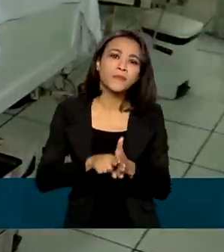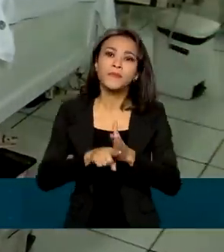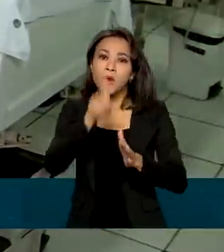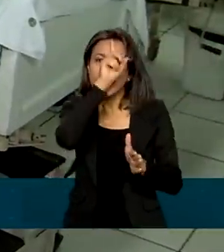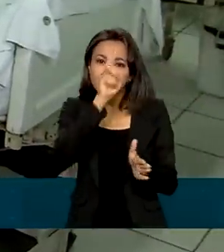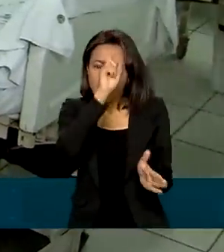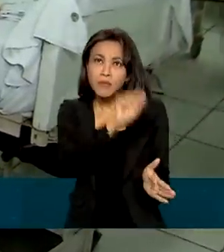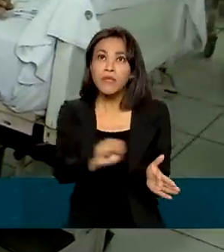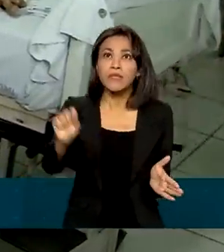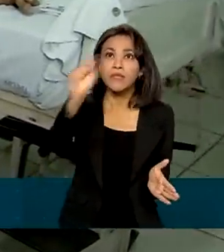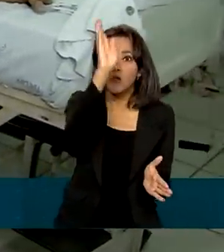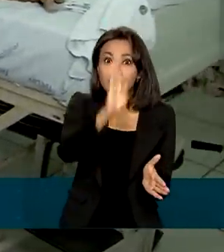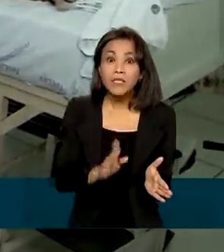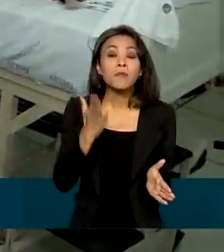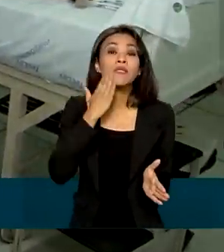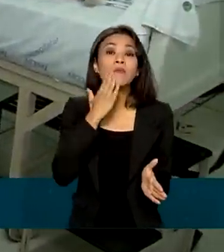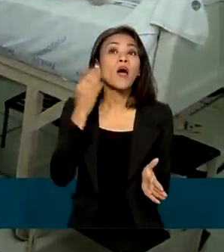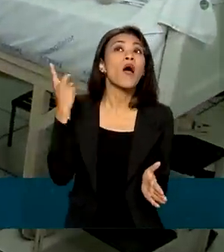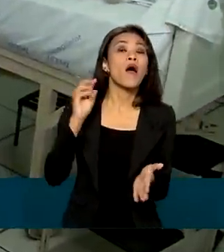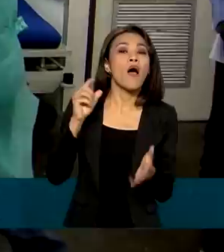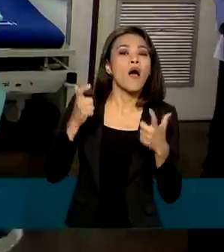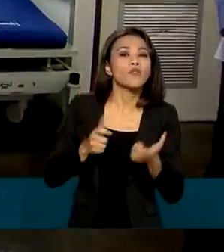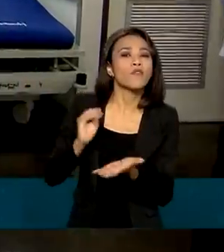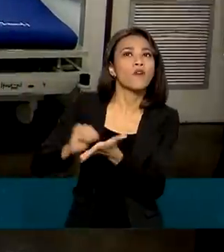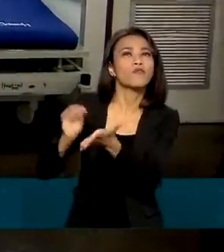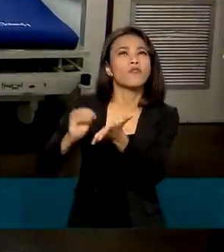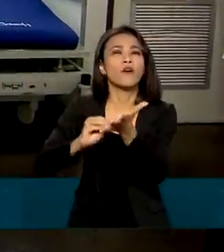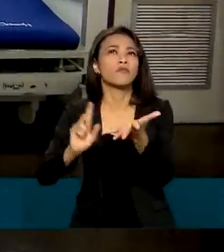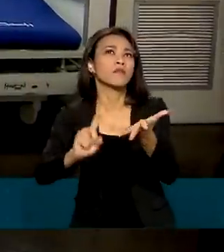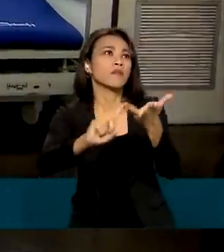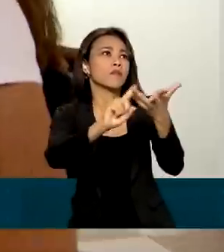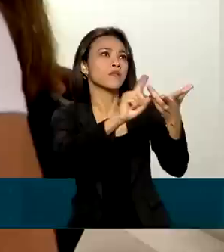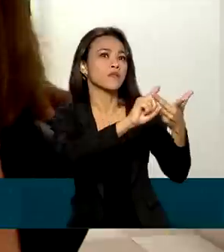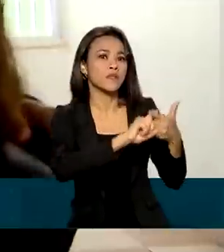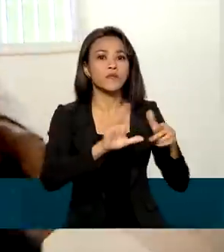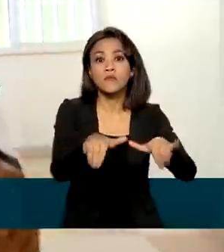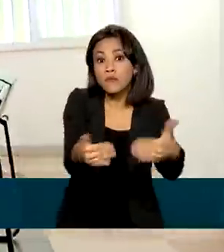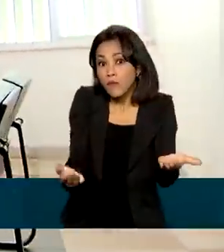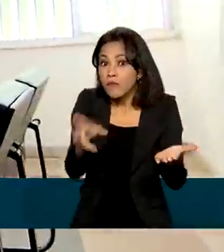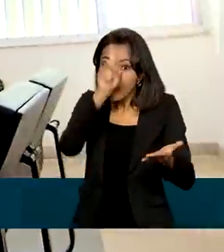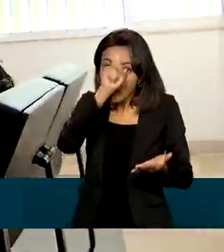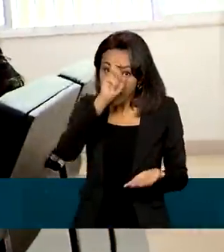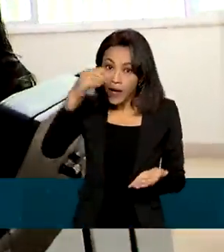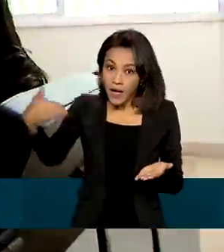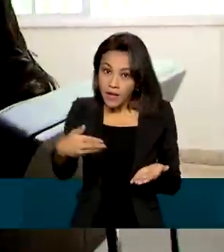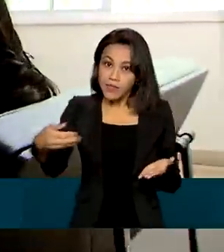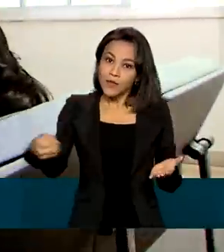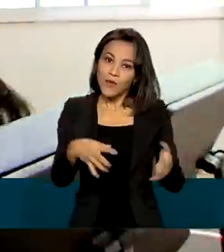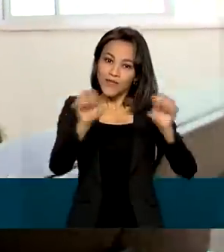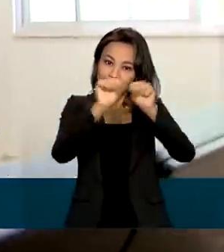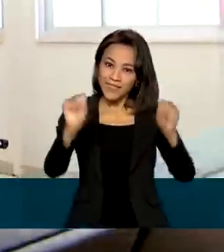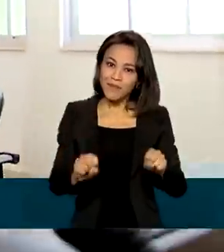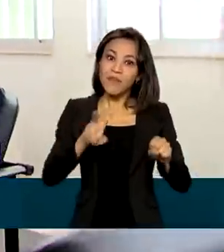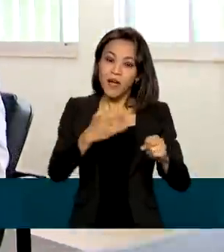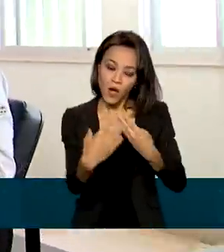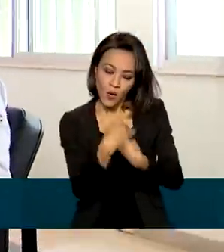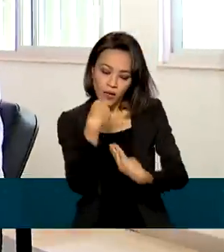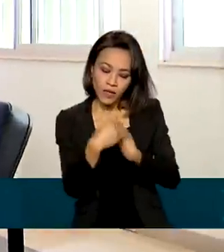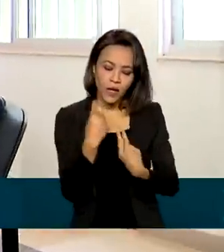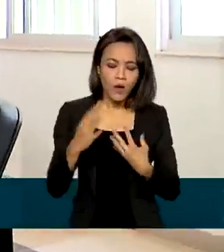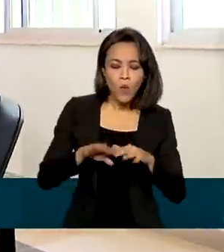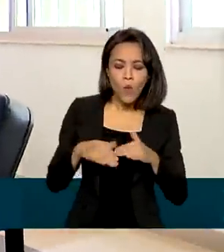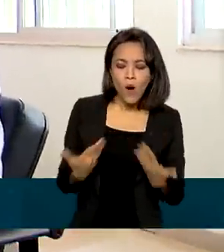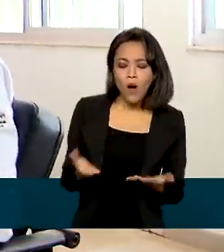apontar os locais com maior deficiência. A nova plataforma vai orientar sobre a capacitação